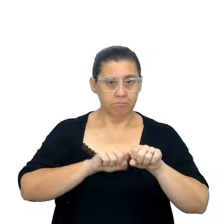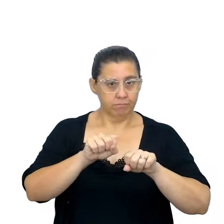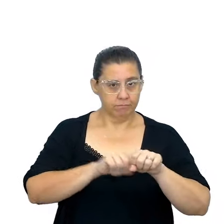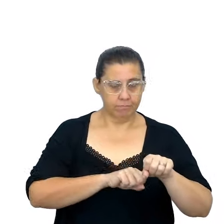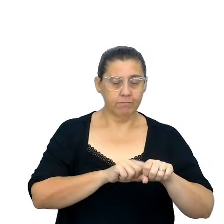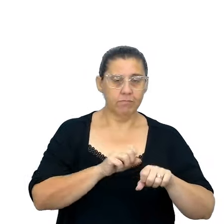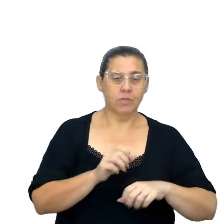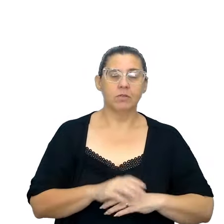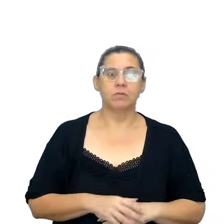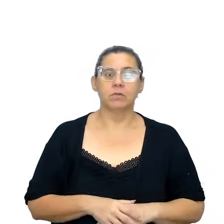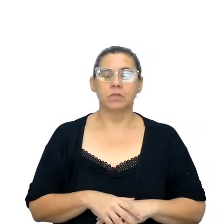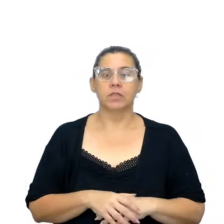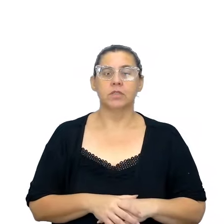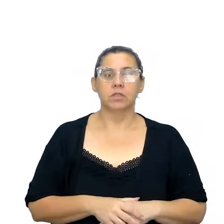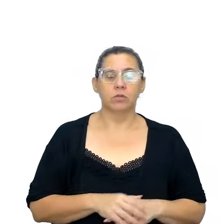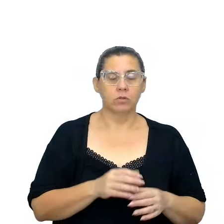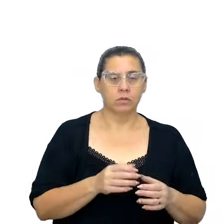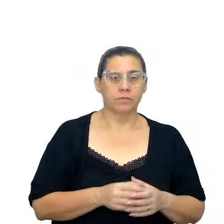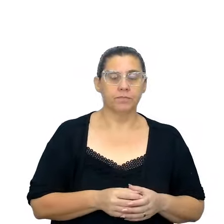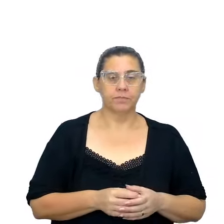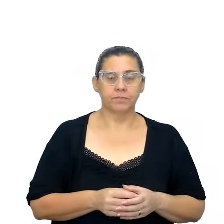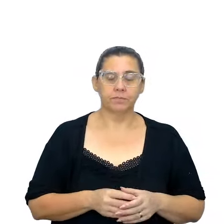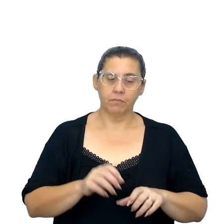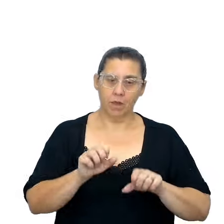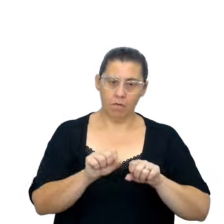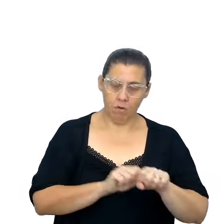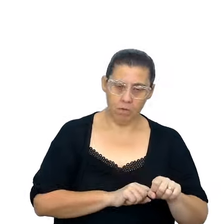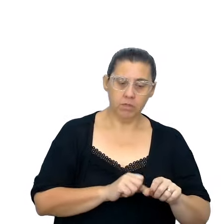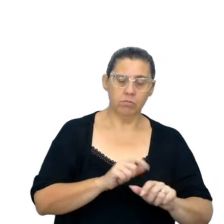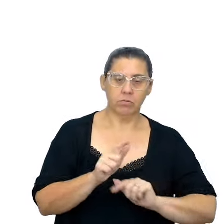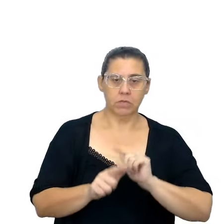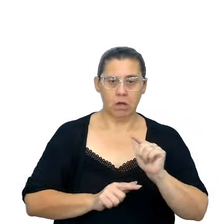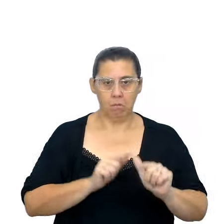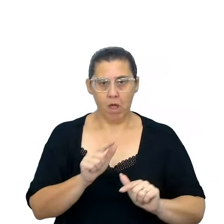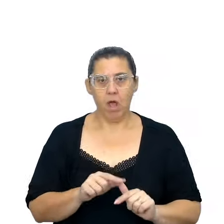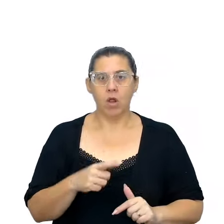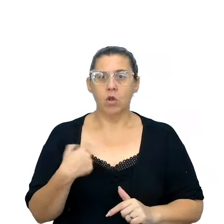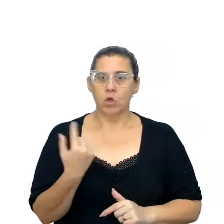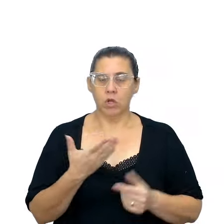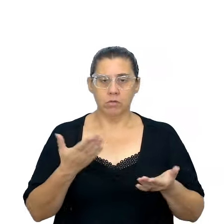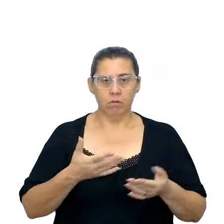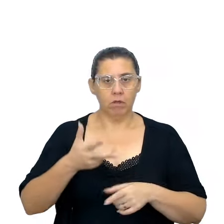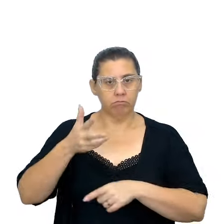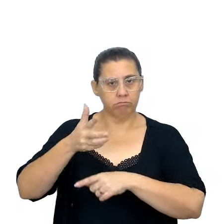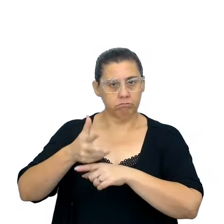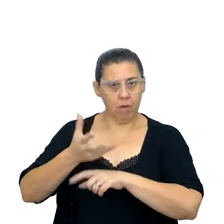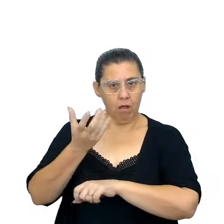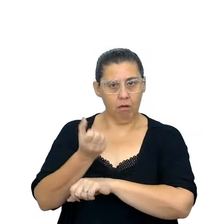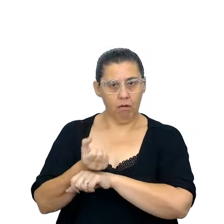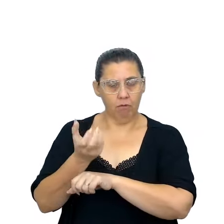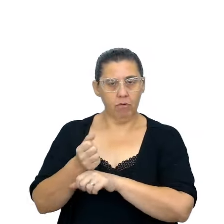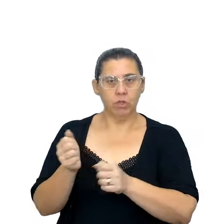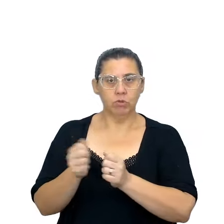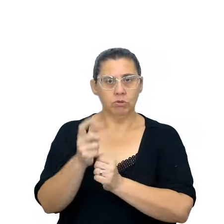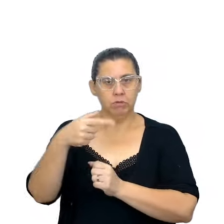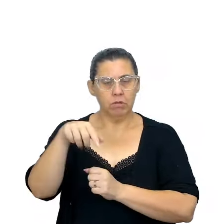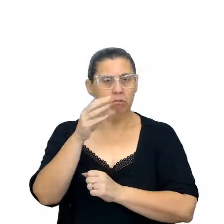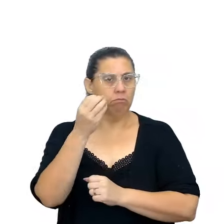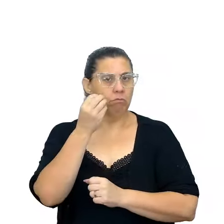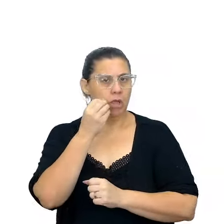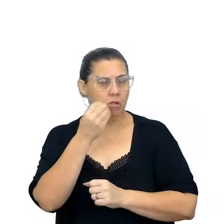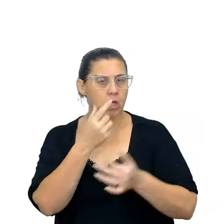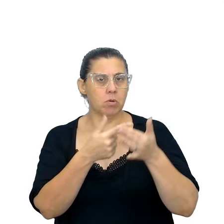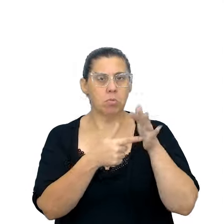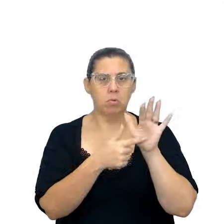dessas etapas, opa, desculpa, a formação desses trabalhos que nós estamos aqui gravando com vocês, buscando aí os